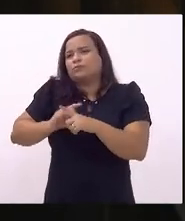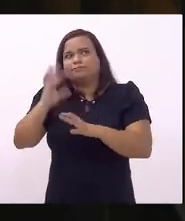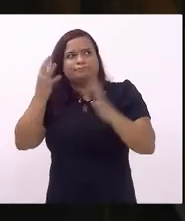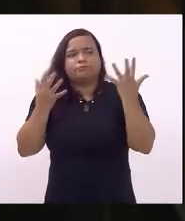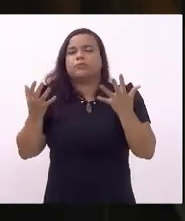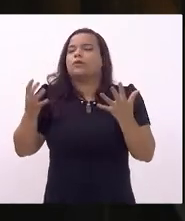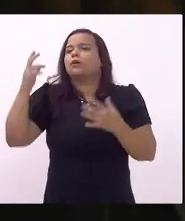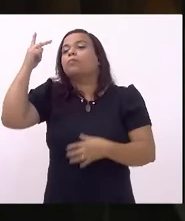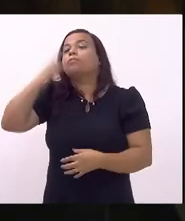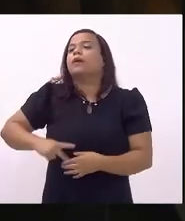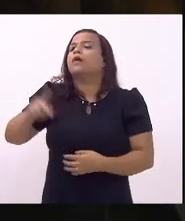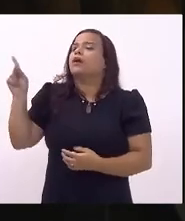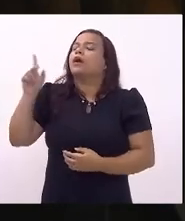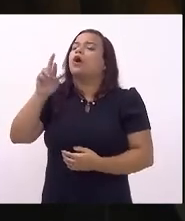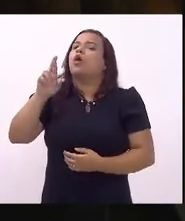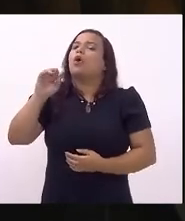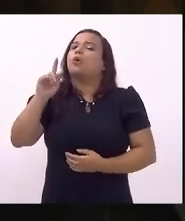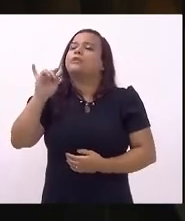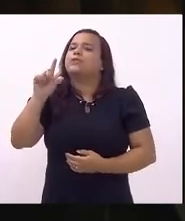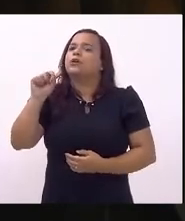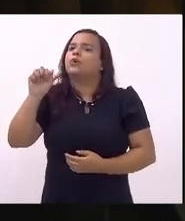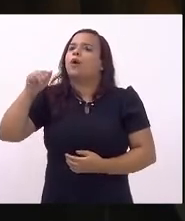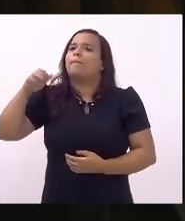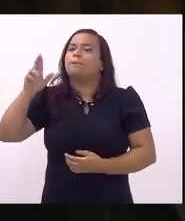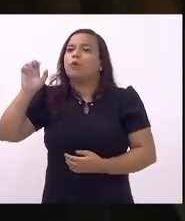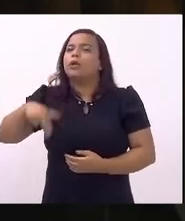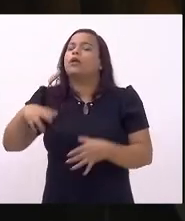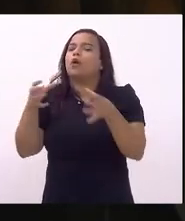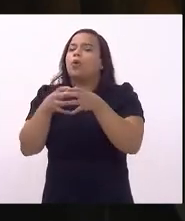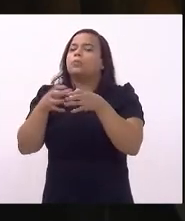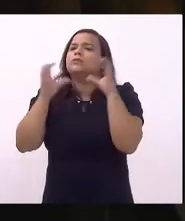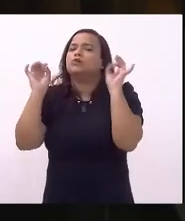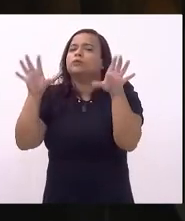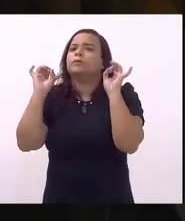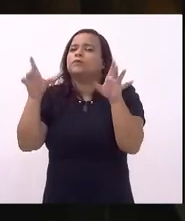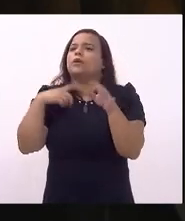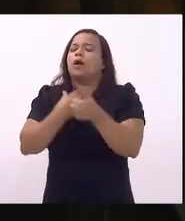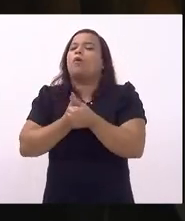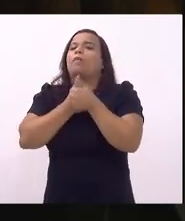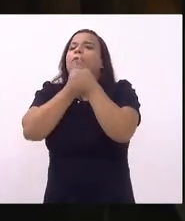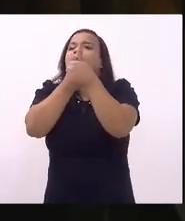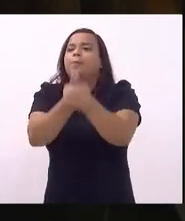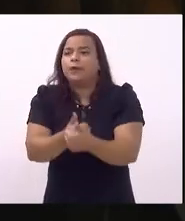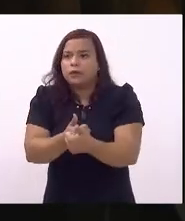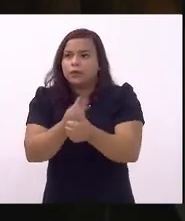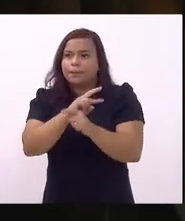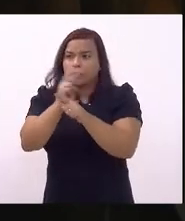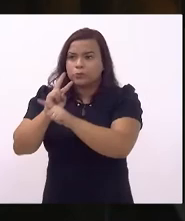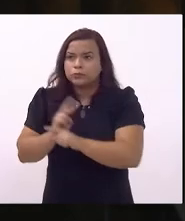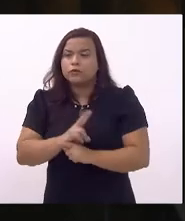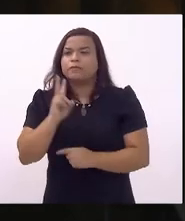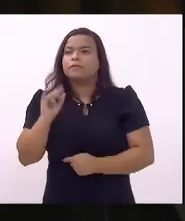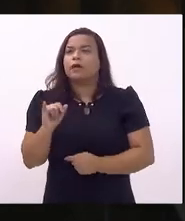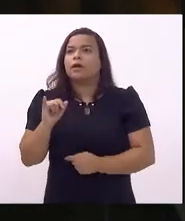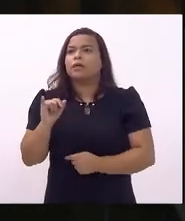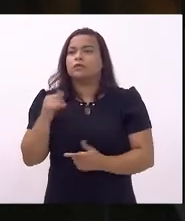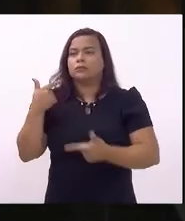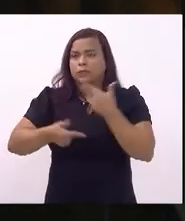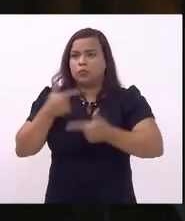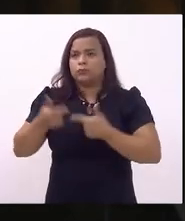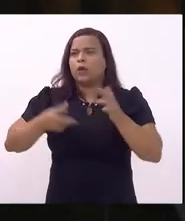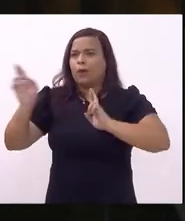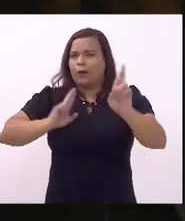deputado Rodrigo Amorim da comissão especial que está instalada para acompanhar assim monitorar a execução dos